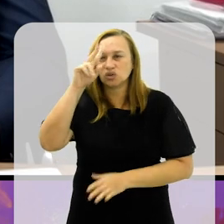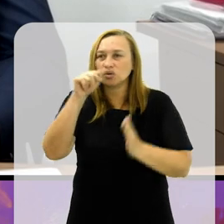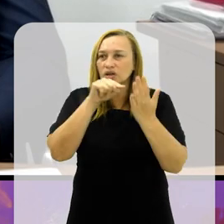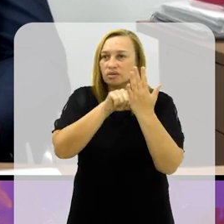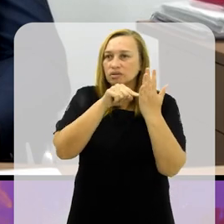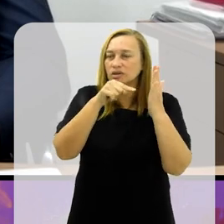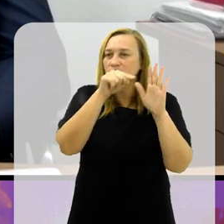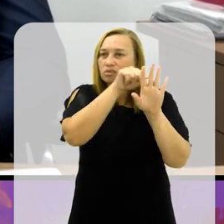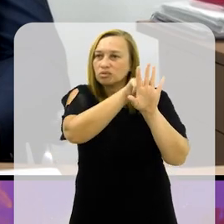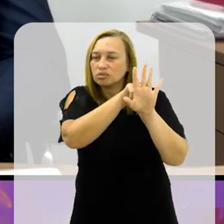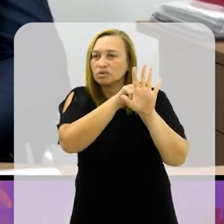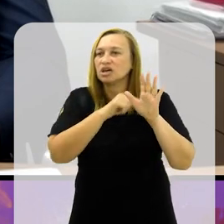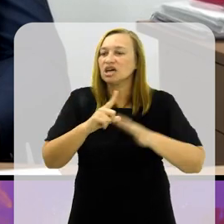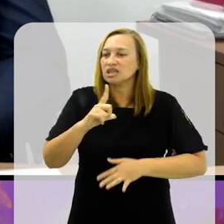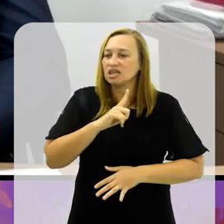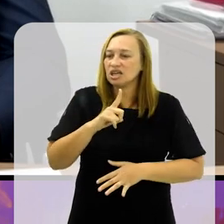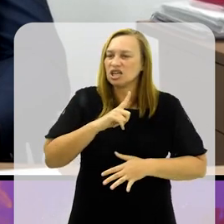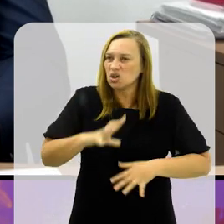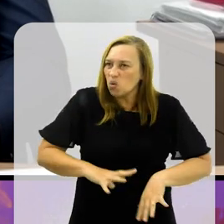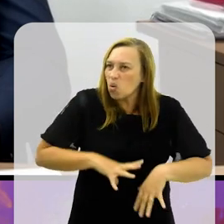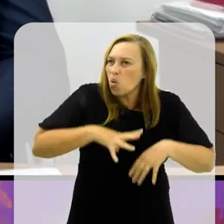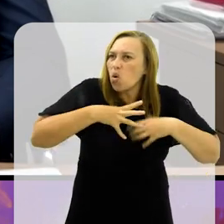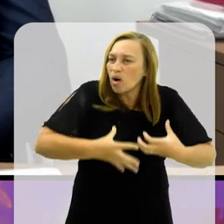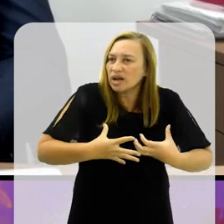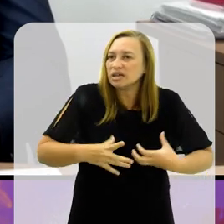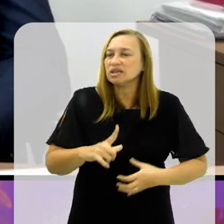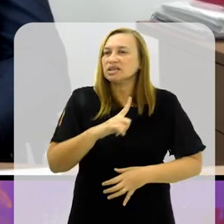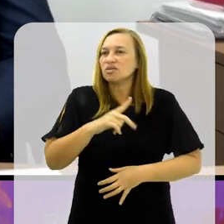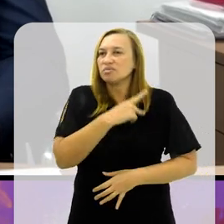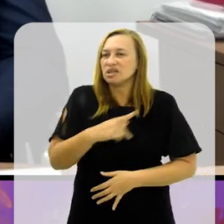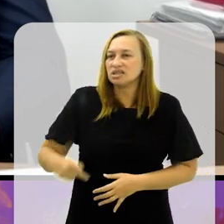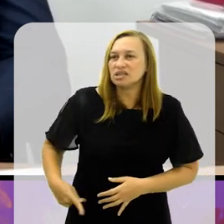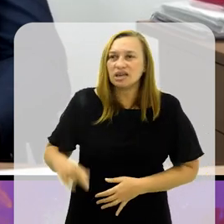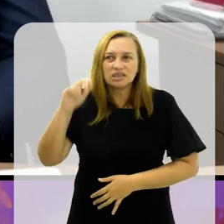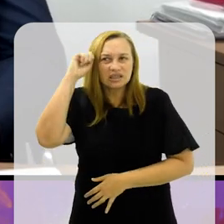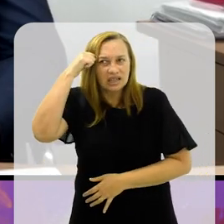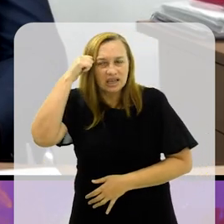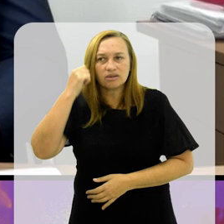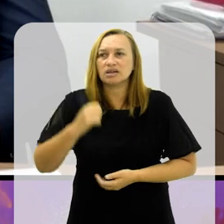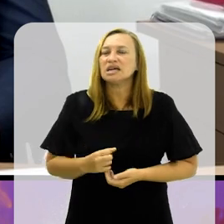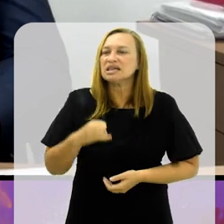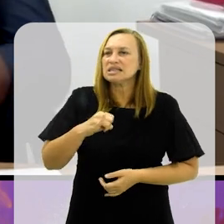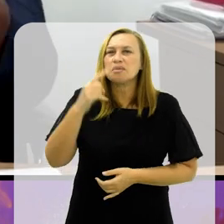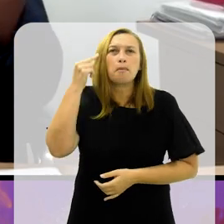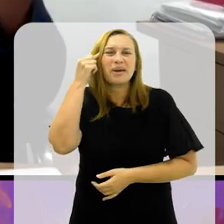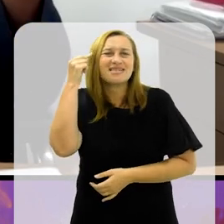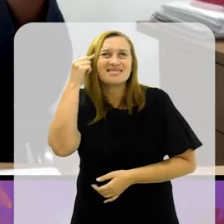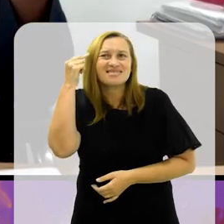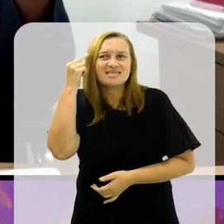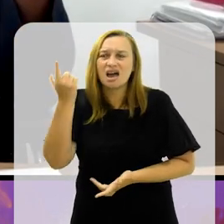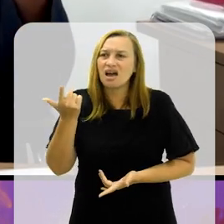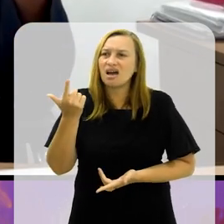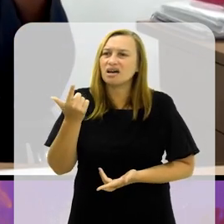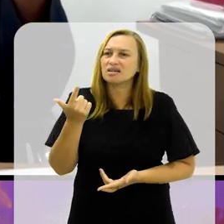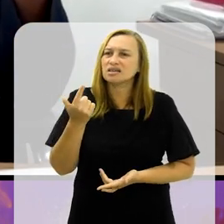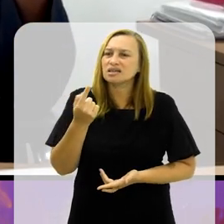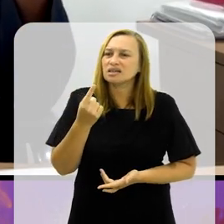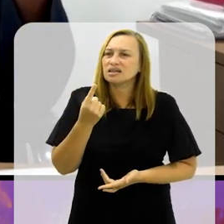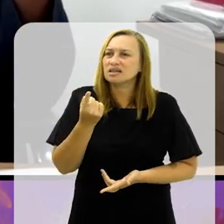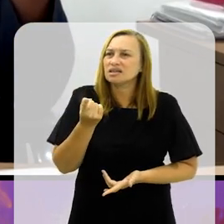quando nenhum clube teria coragem, primeiro, de ter um presidente negro. Se você fosse pensar,